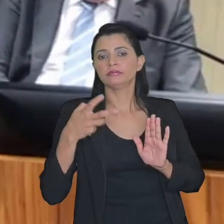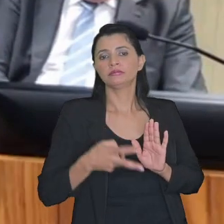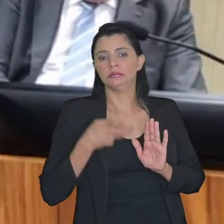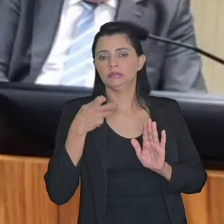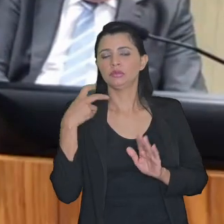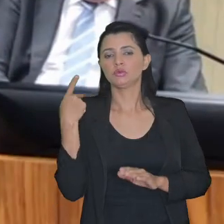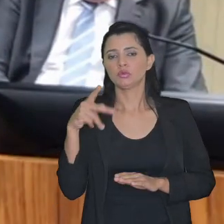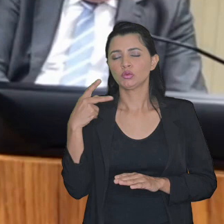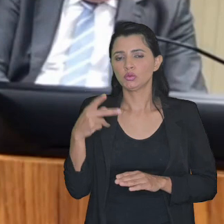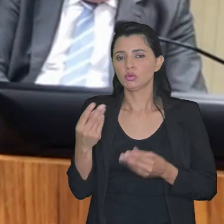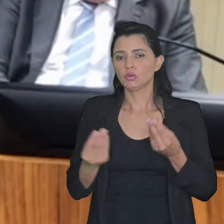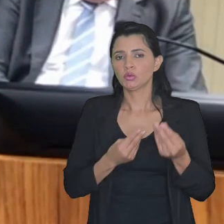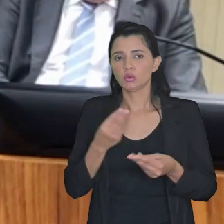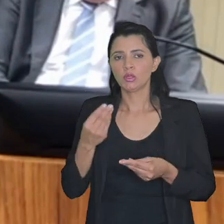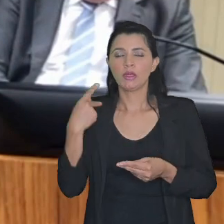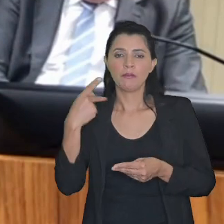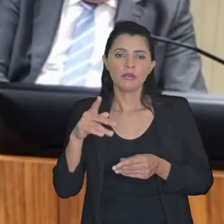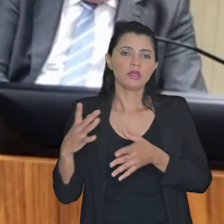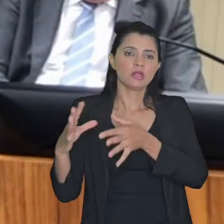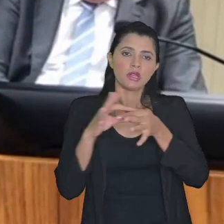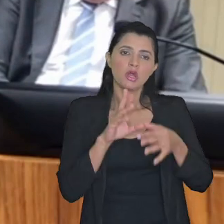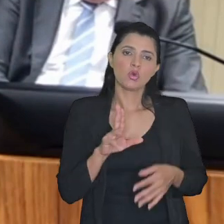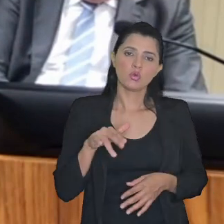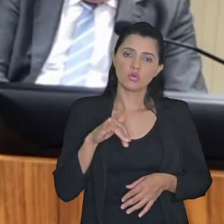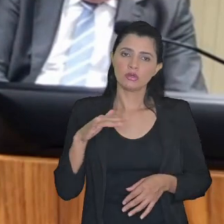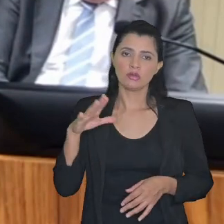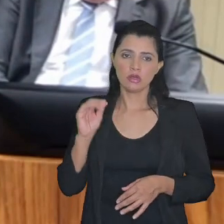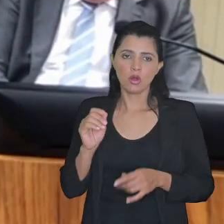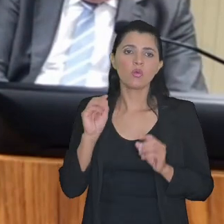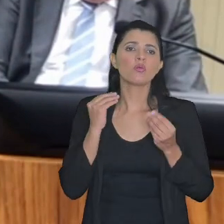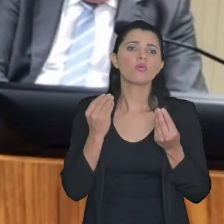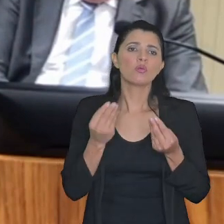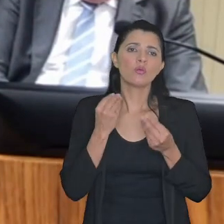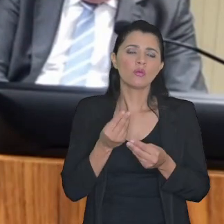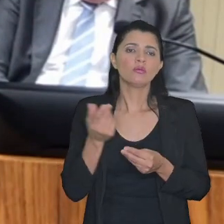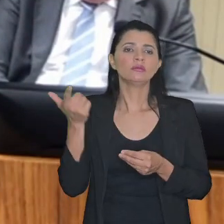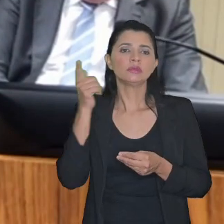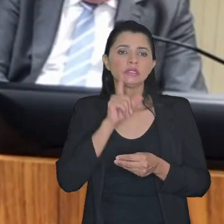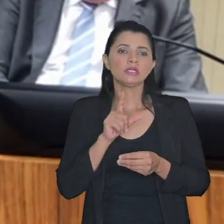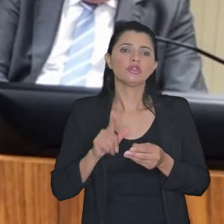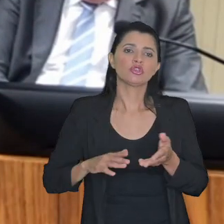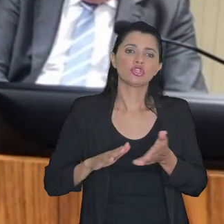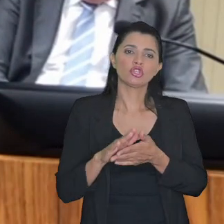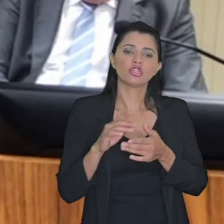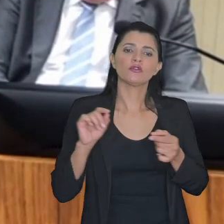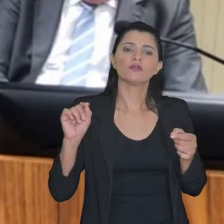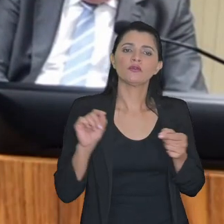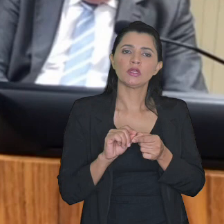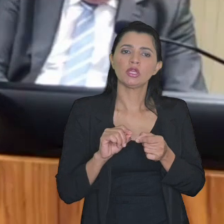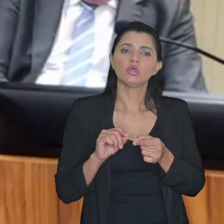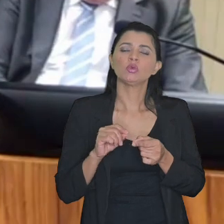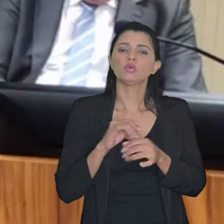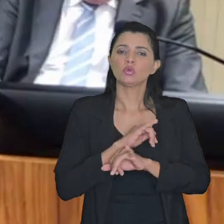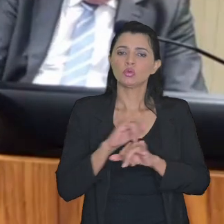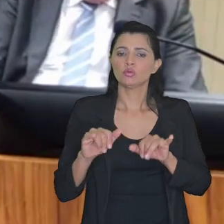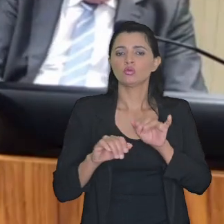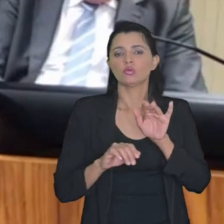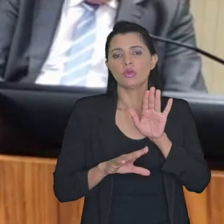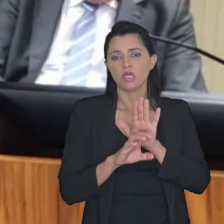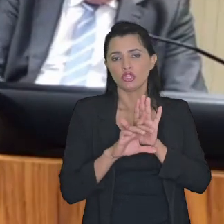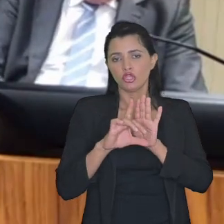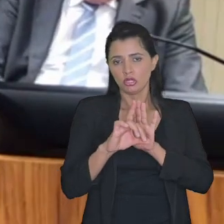pela pela união para que seja lançado um